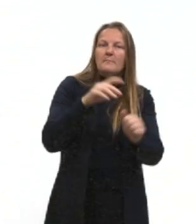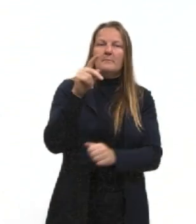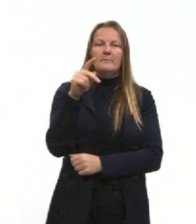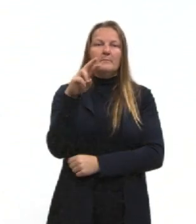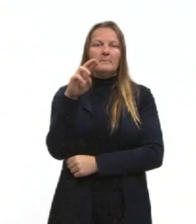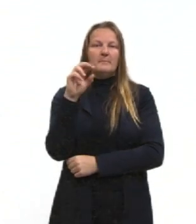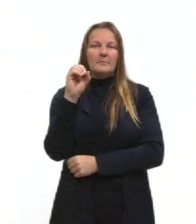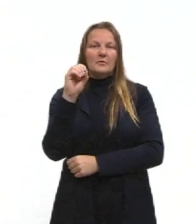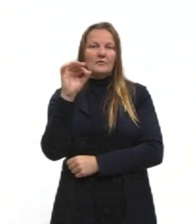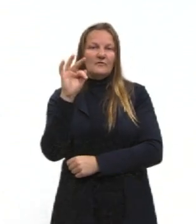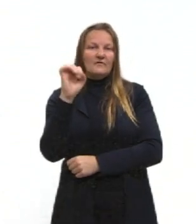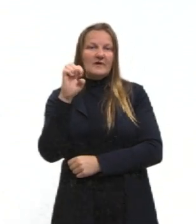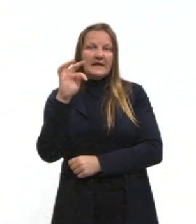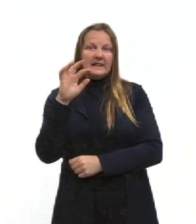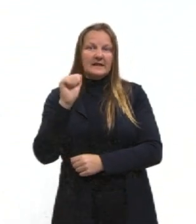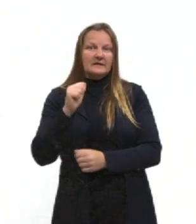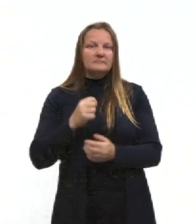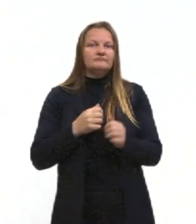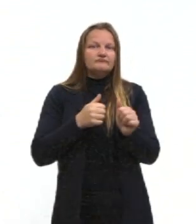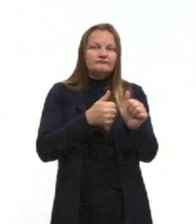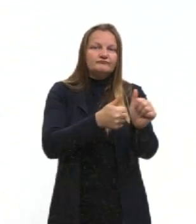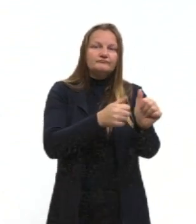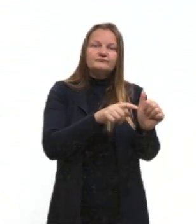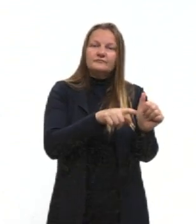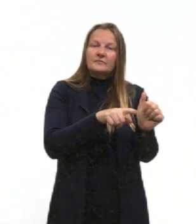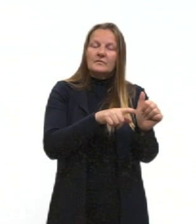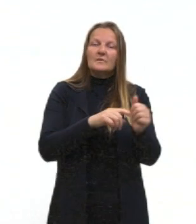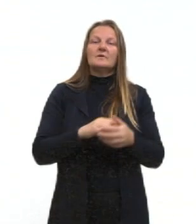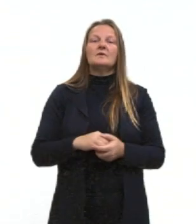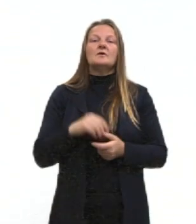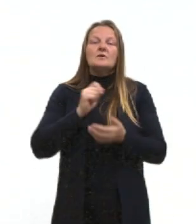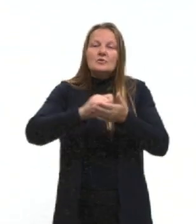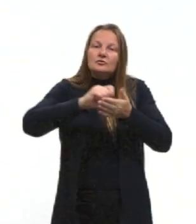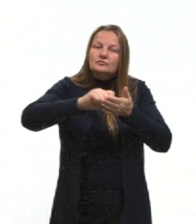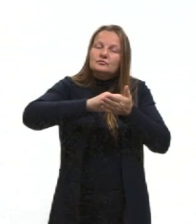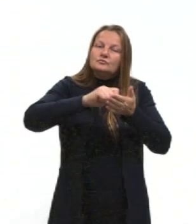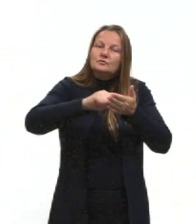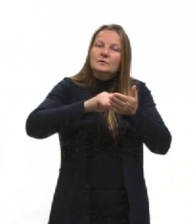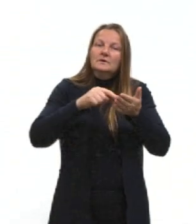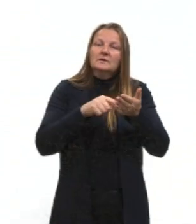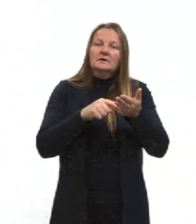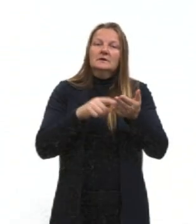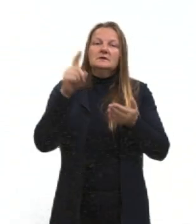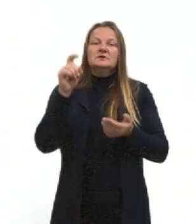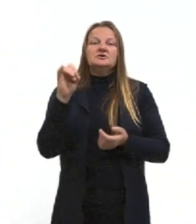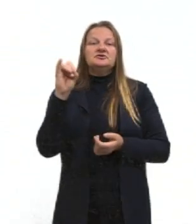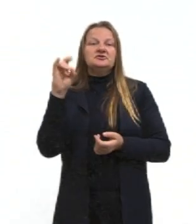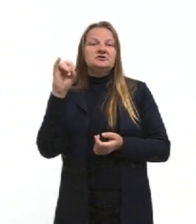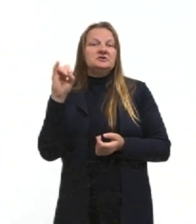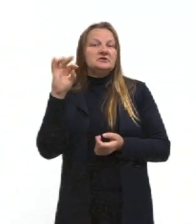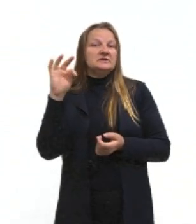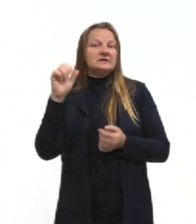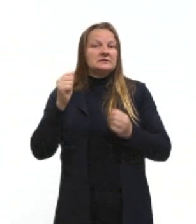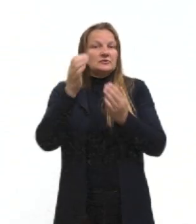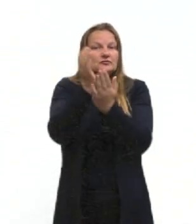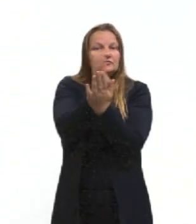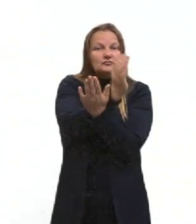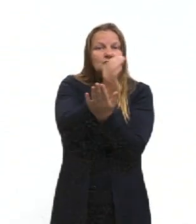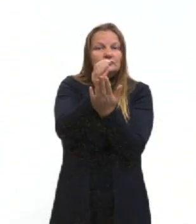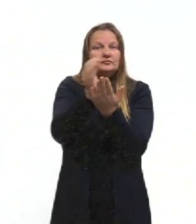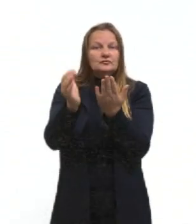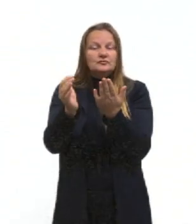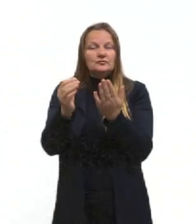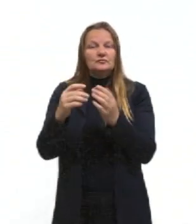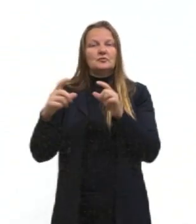de consiguinidade, então nós vamos para as escrituras. Então, xiítas e sunitas são essa divisão. Os xiítas são